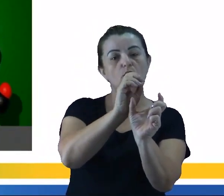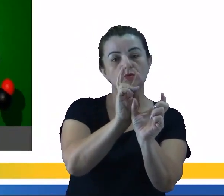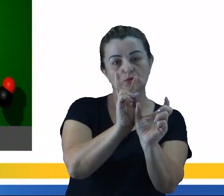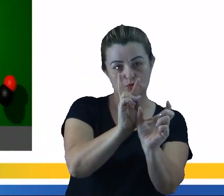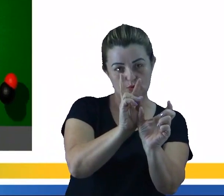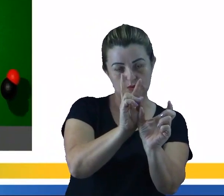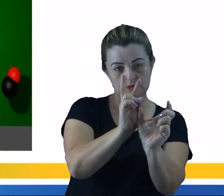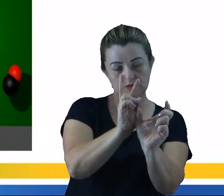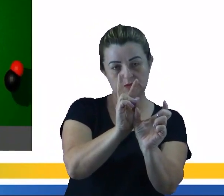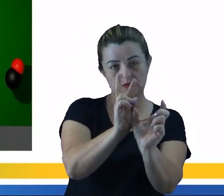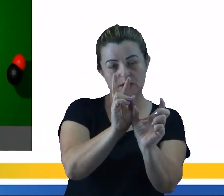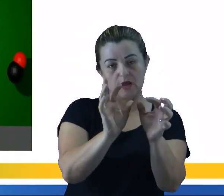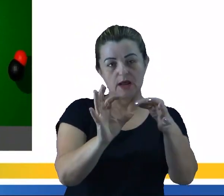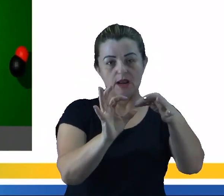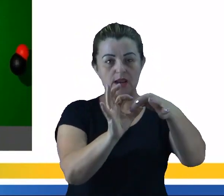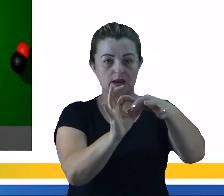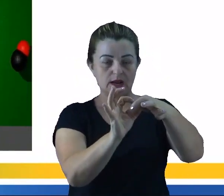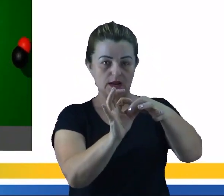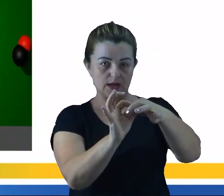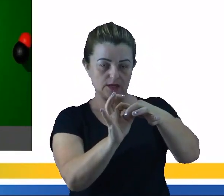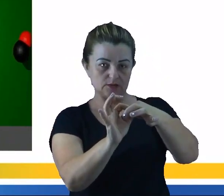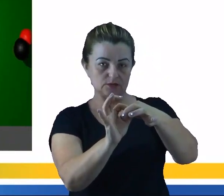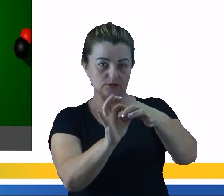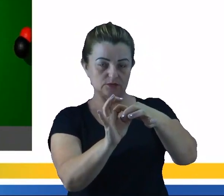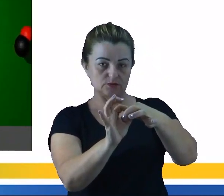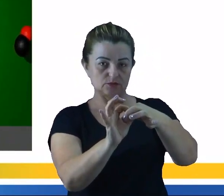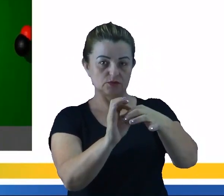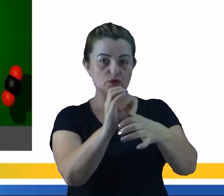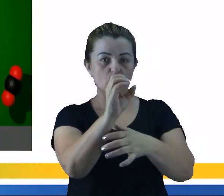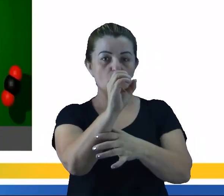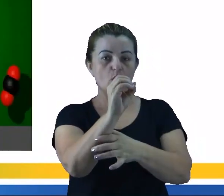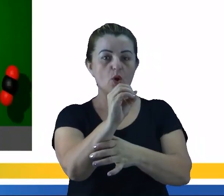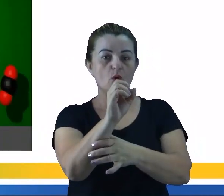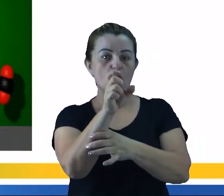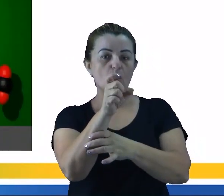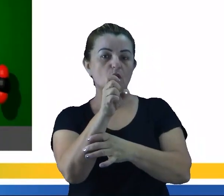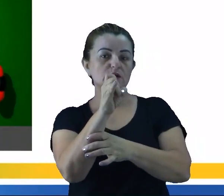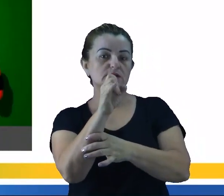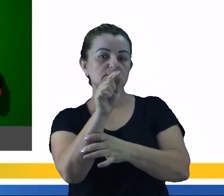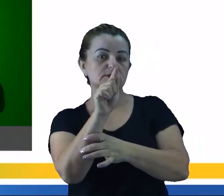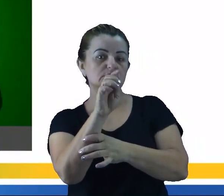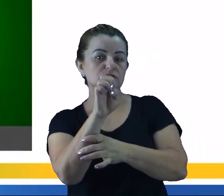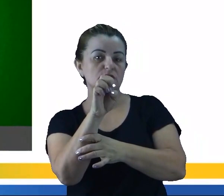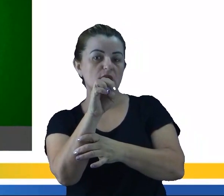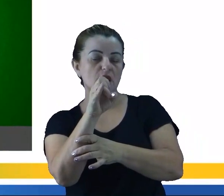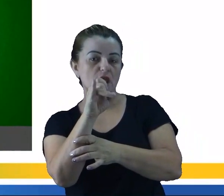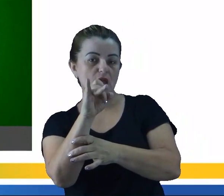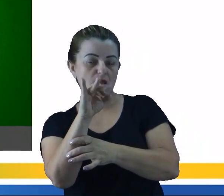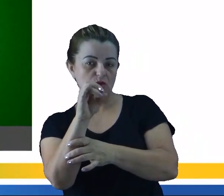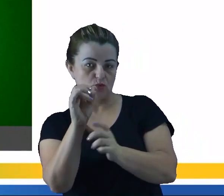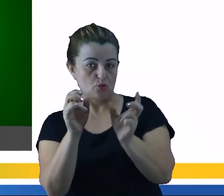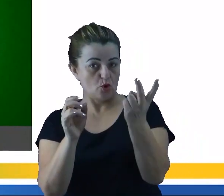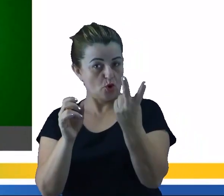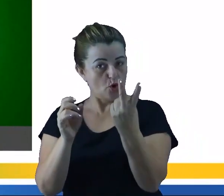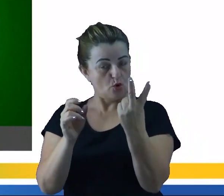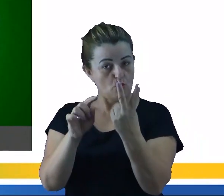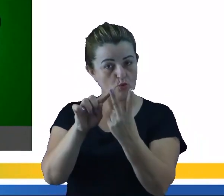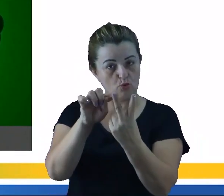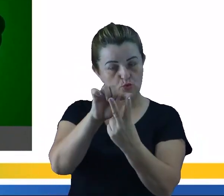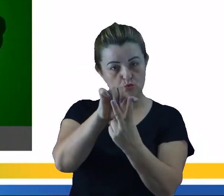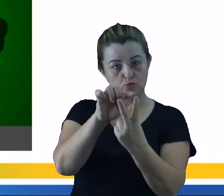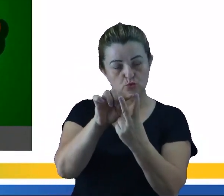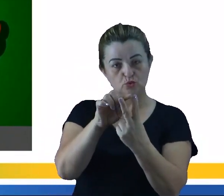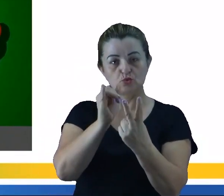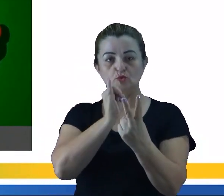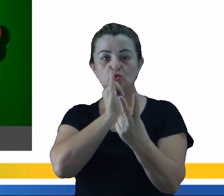carbono, ligado a dois átomos de oxigênio, que faz ali o gás carbônico e também o exemplo que a gente